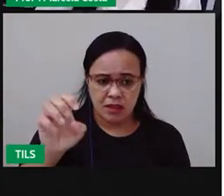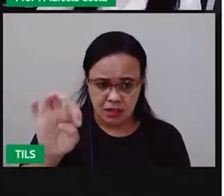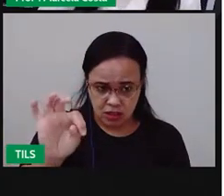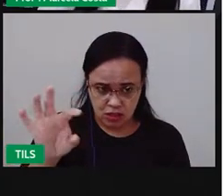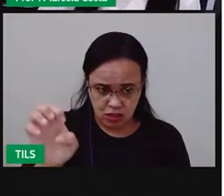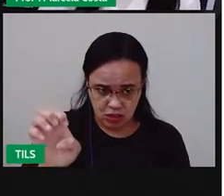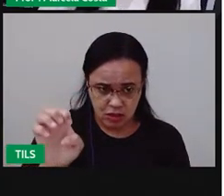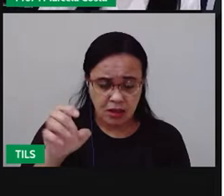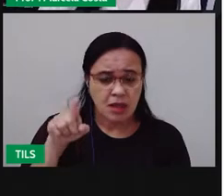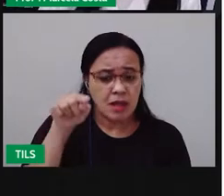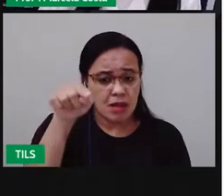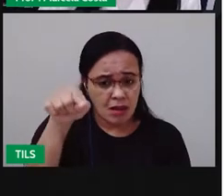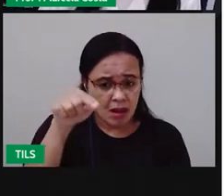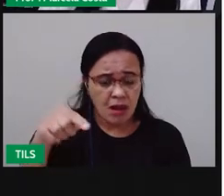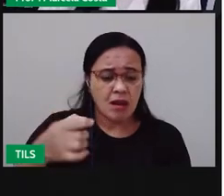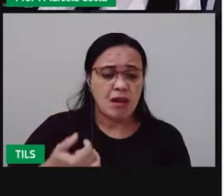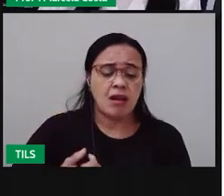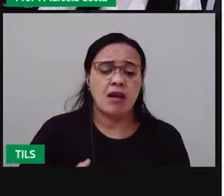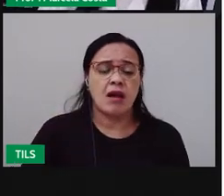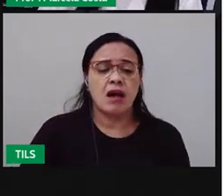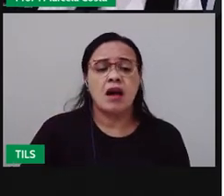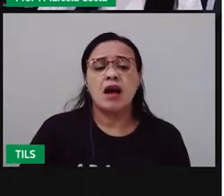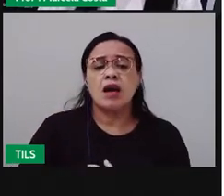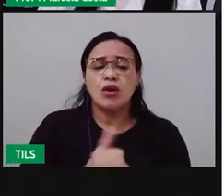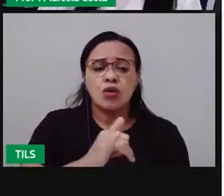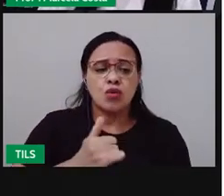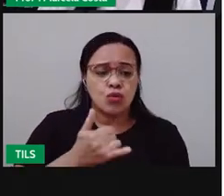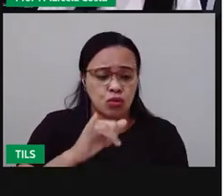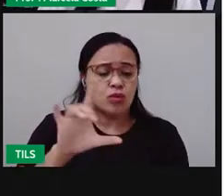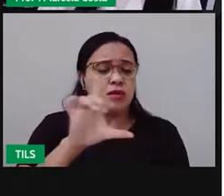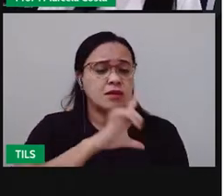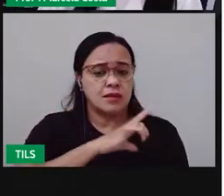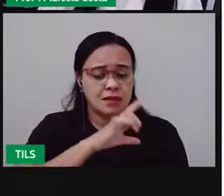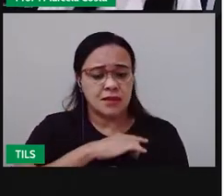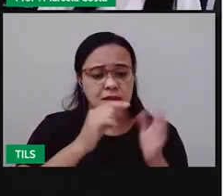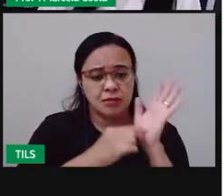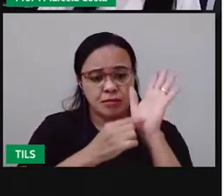Ele está nesse link aqui que está sendo mostrado na apresentação.